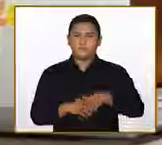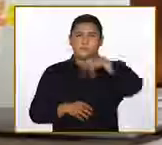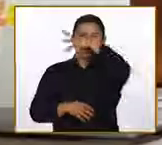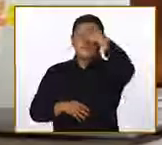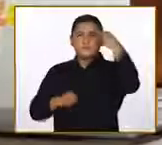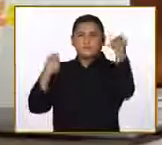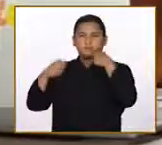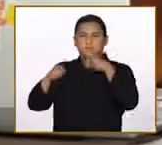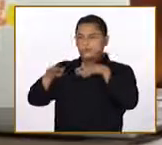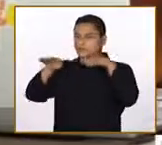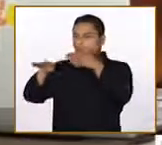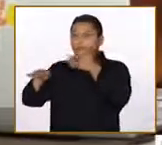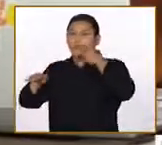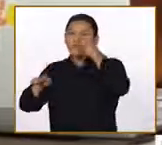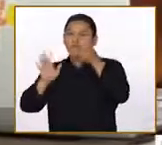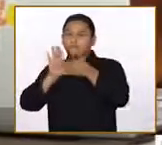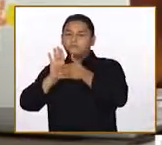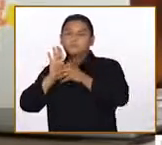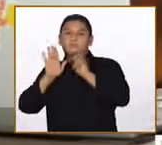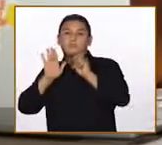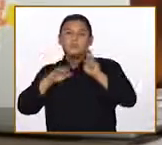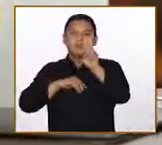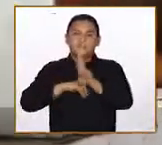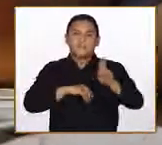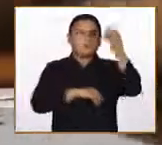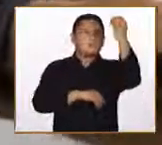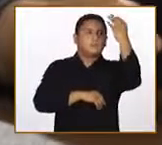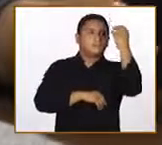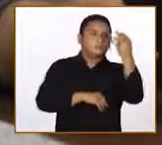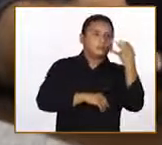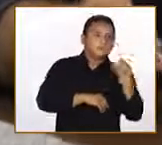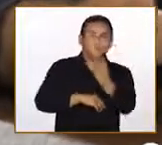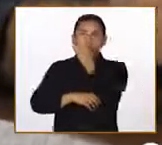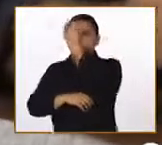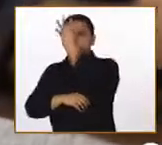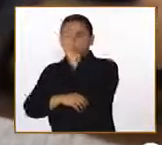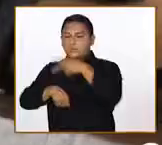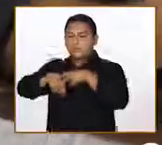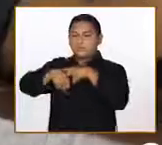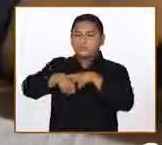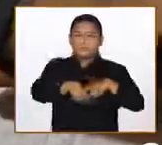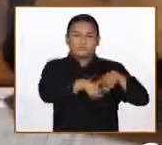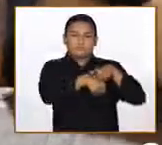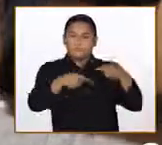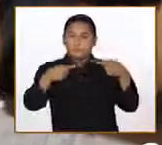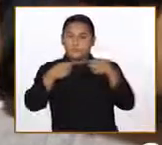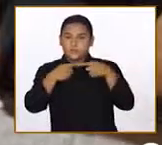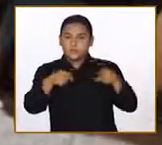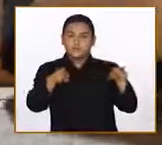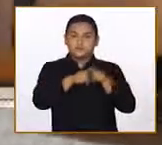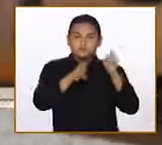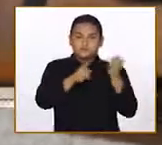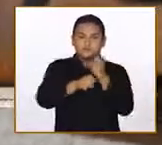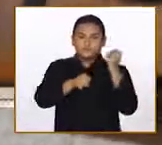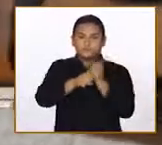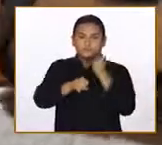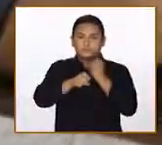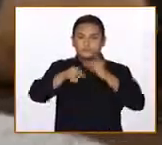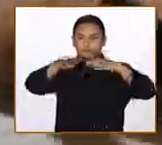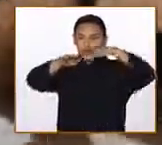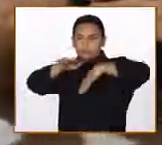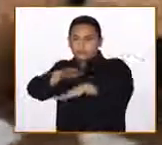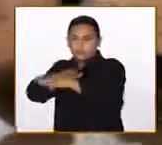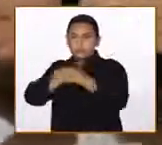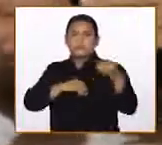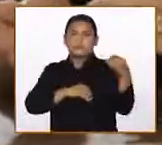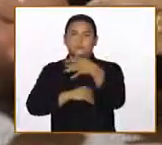Manaus precisa andar e entre as mudanças que propõe estão a adoção de semáforos sincronizados, reduzindo as paradas nos trajetos, a